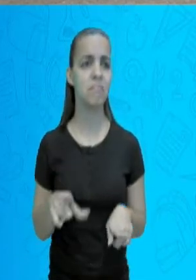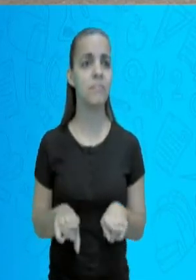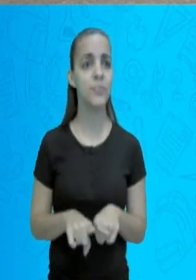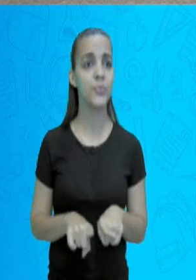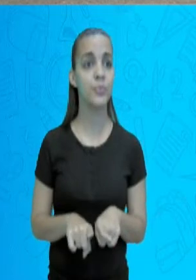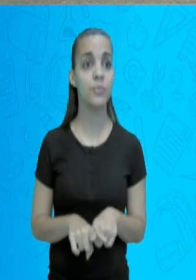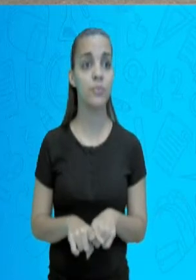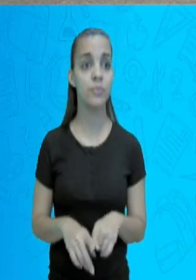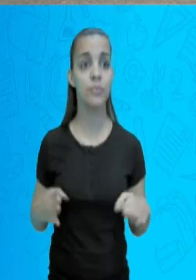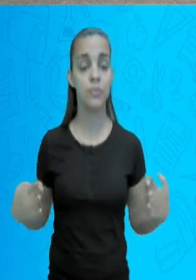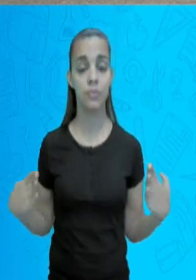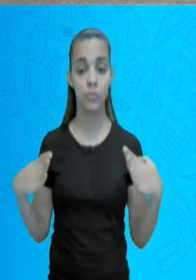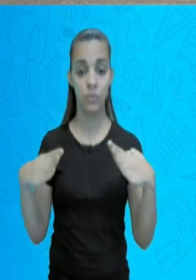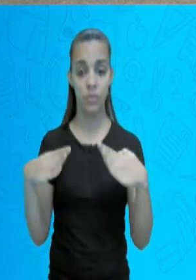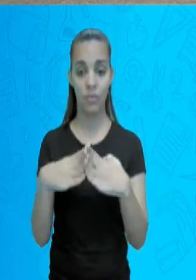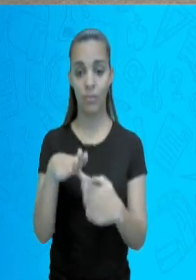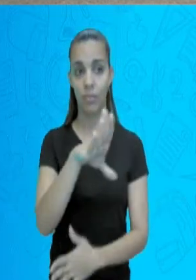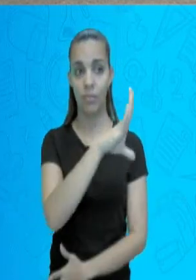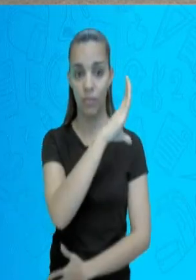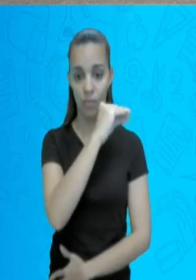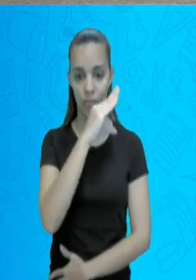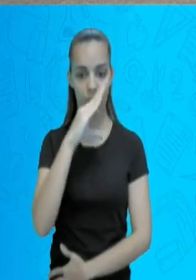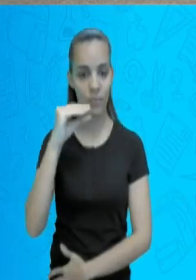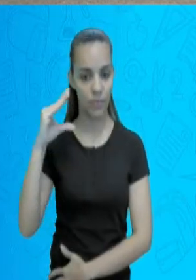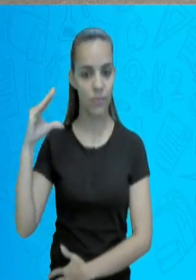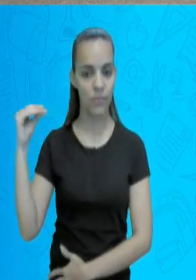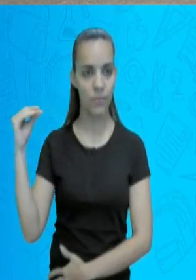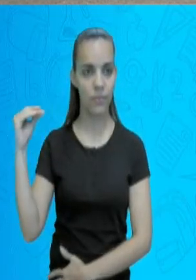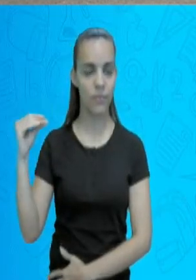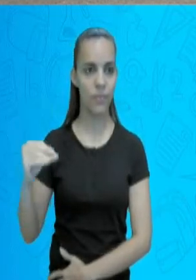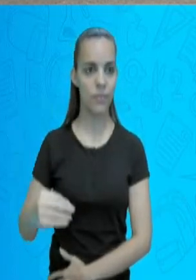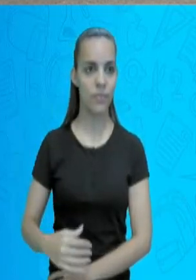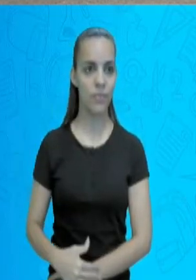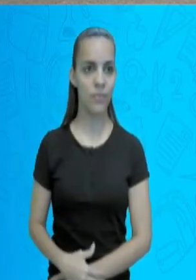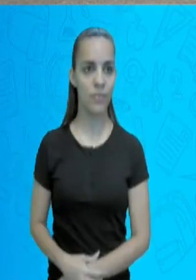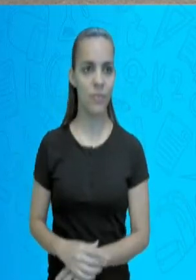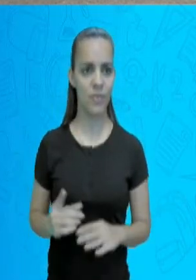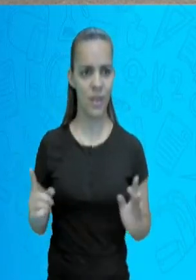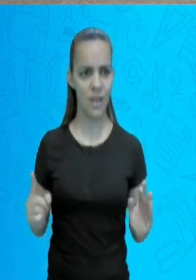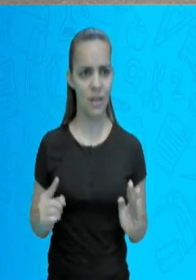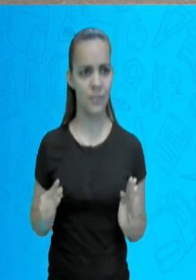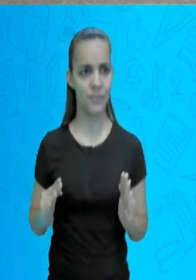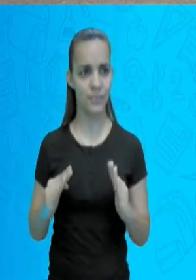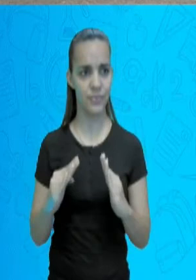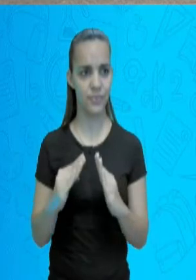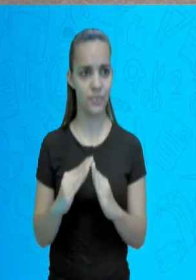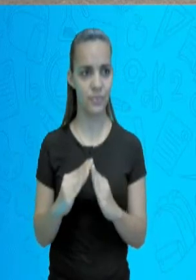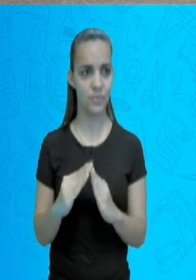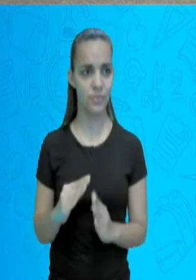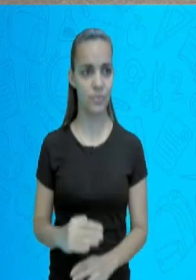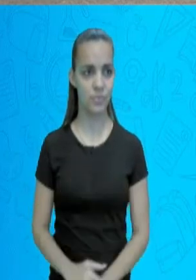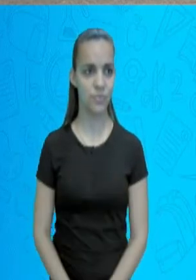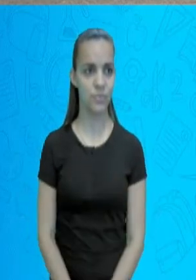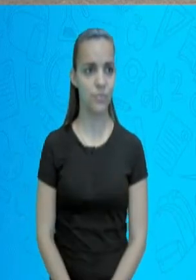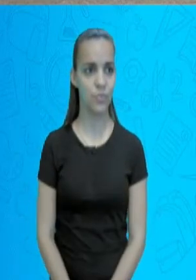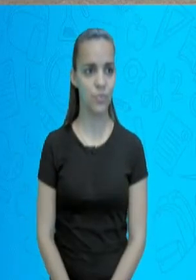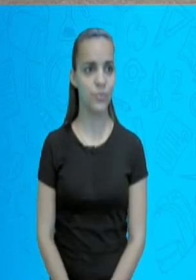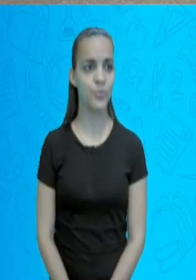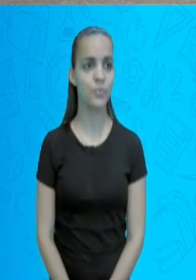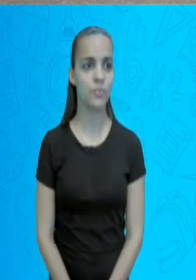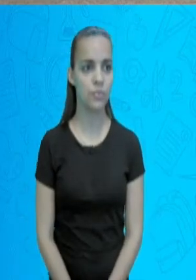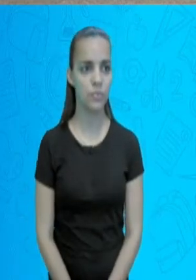a pirâmide adulta. Observe que a base já teve,